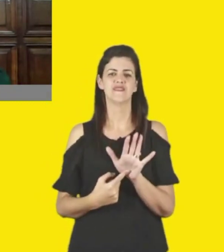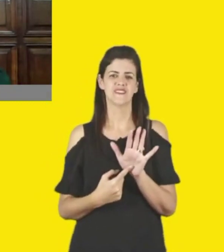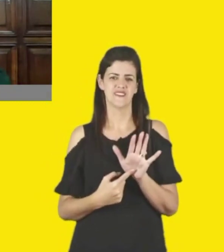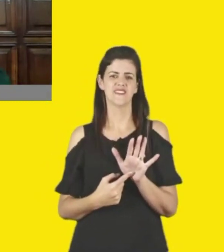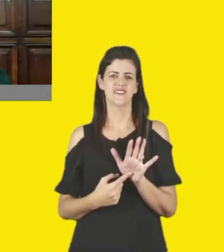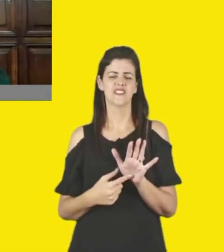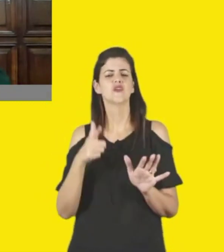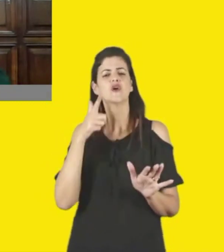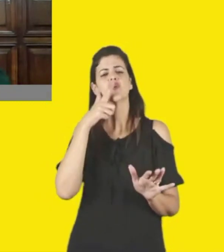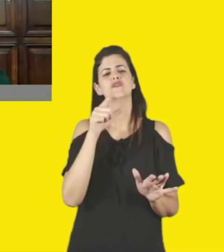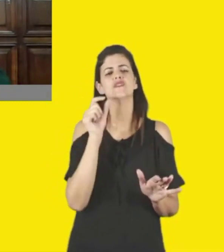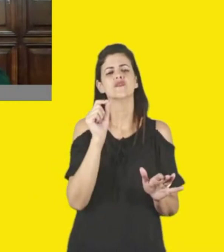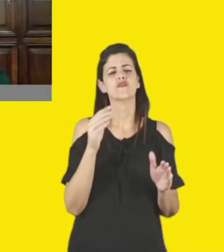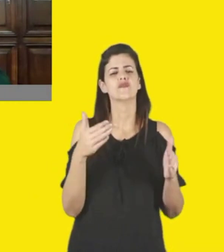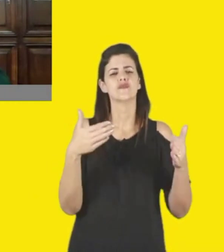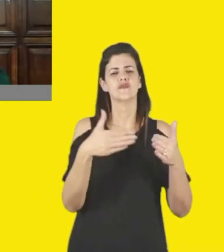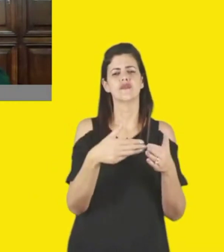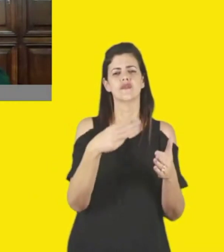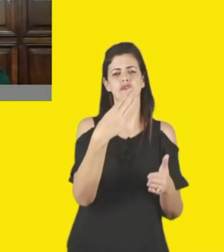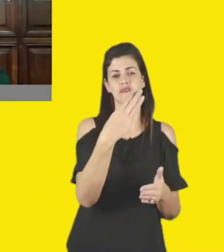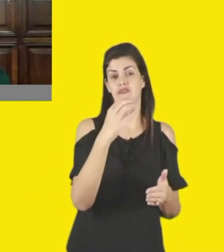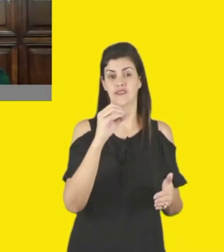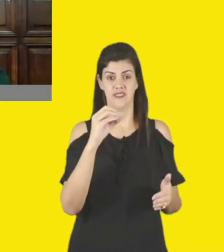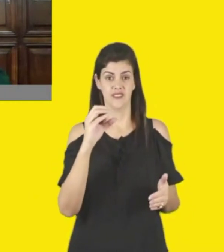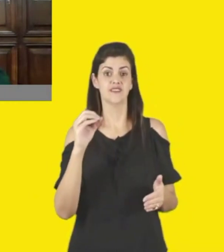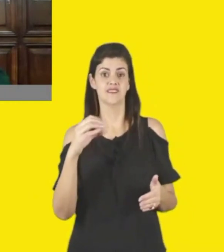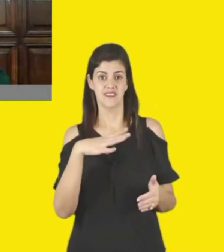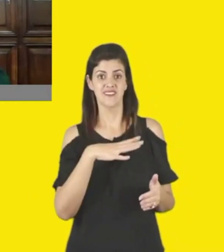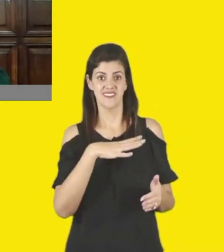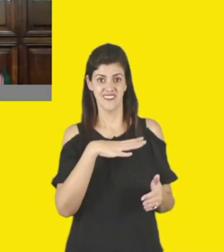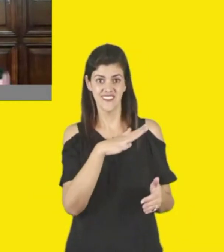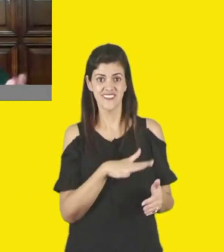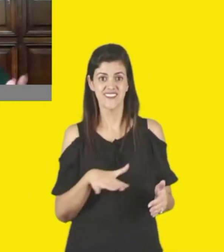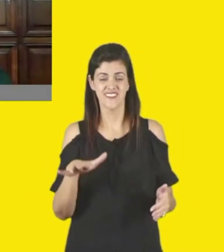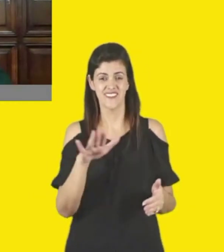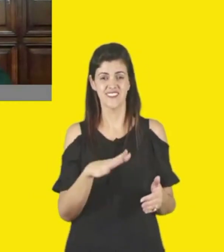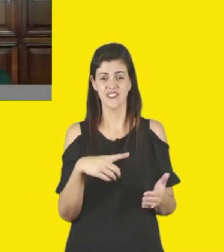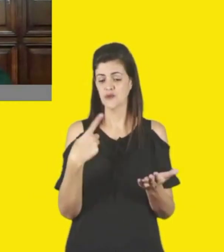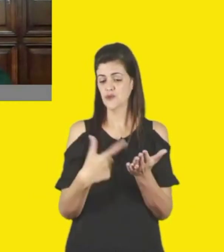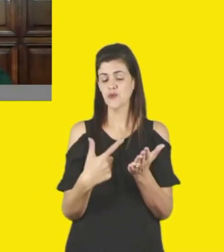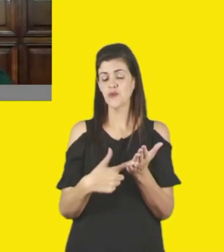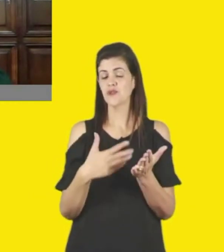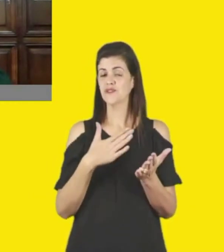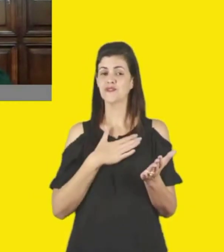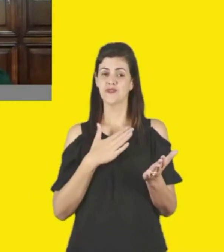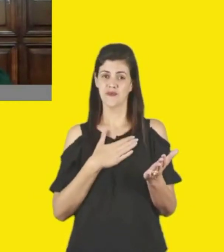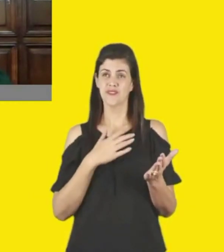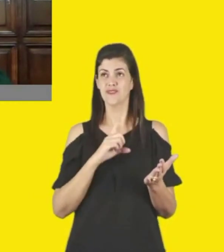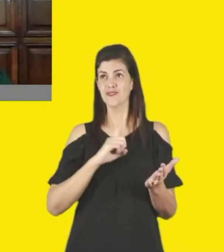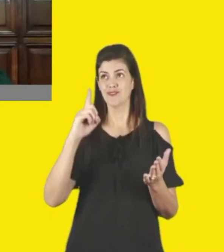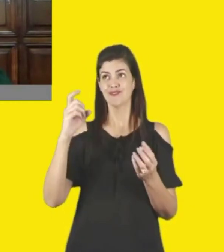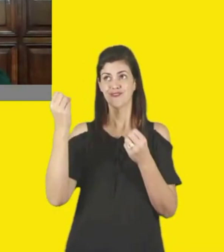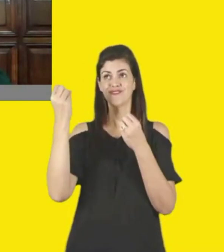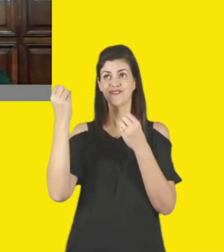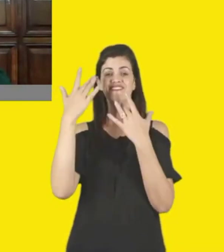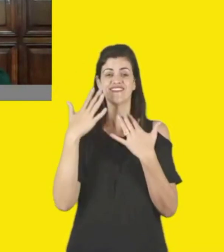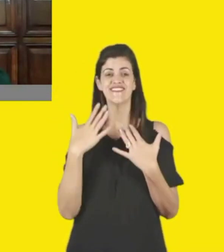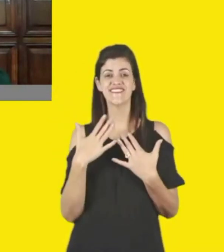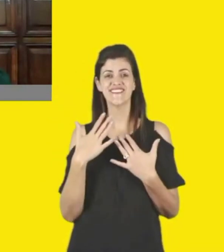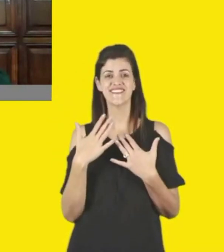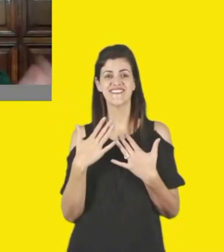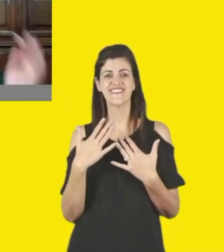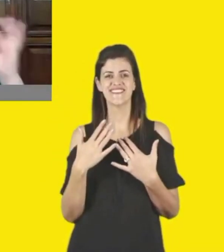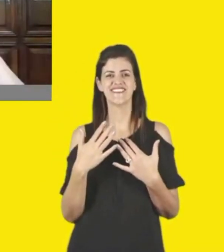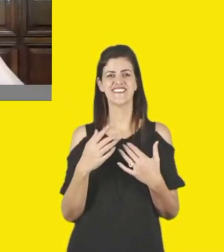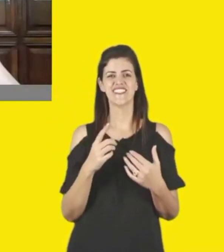300, né, acho que é uma meta aí comigo, se Deus quiser, daqui mais 3 anos, já 3